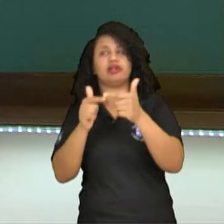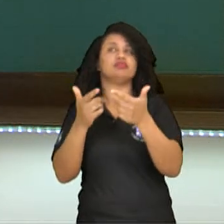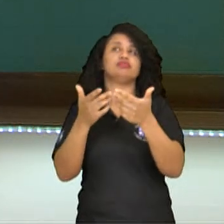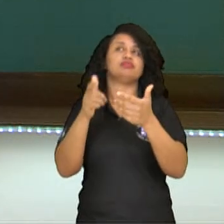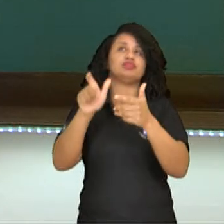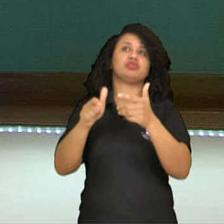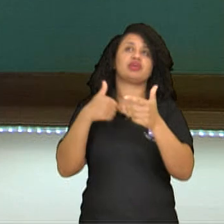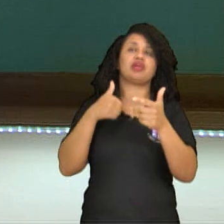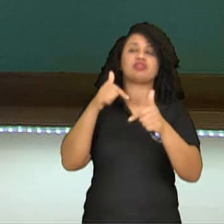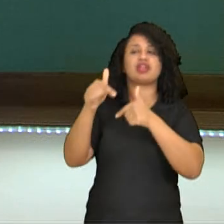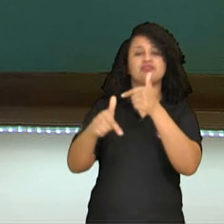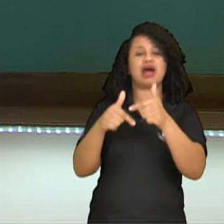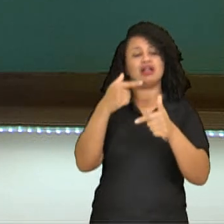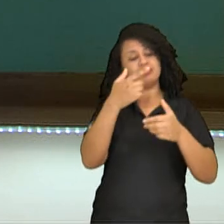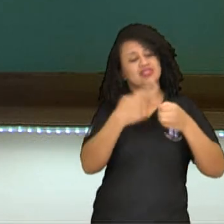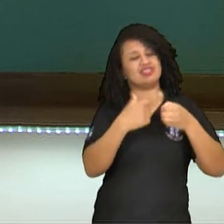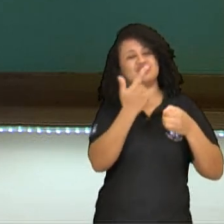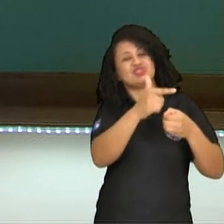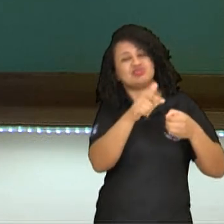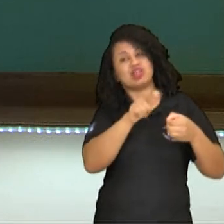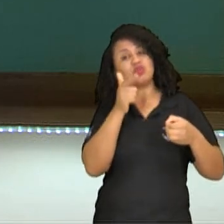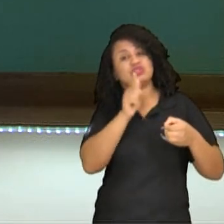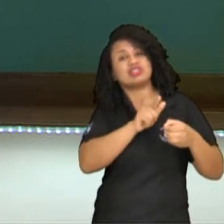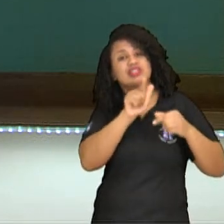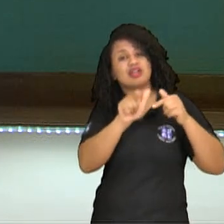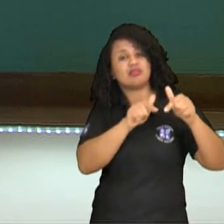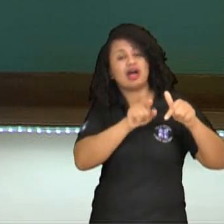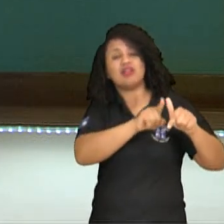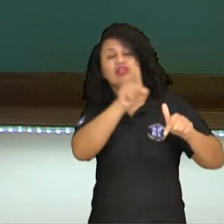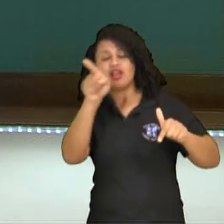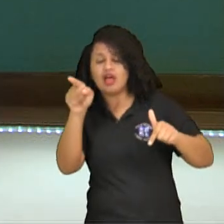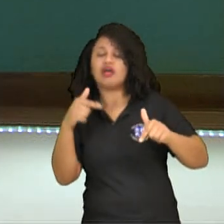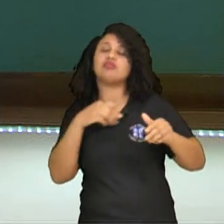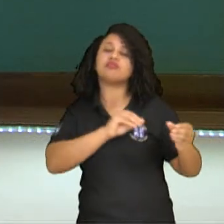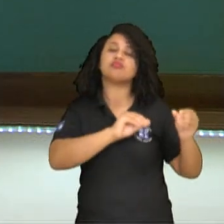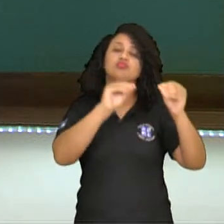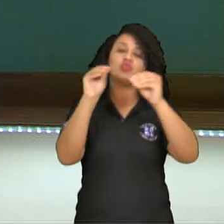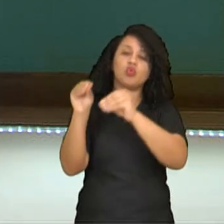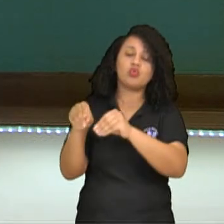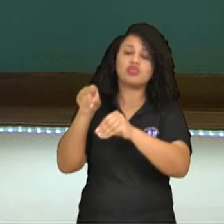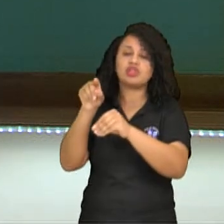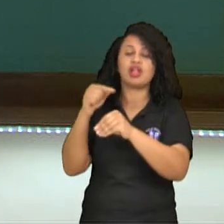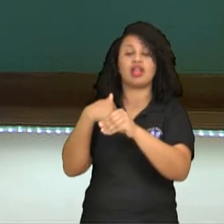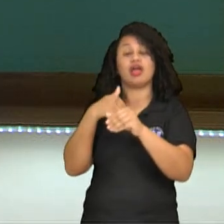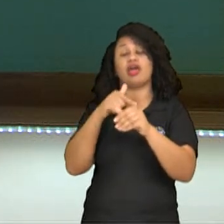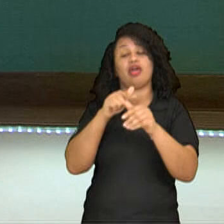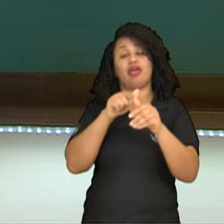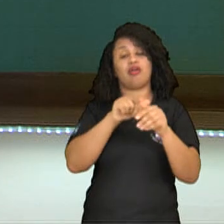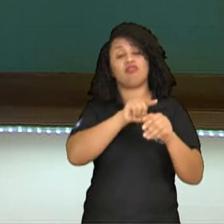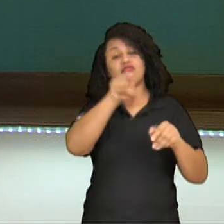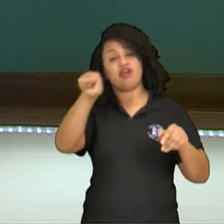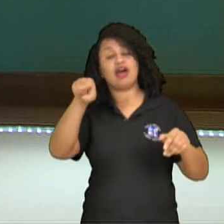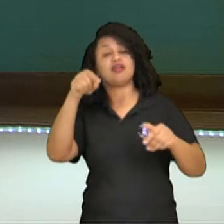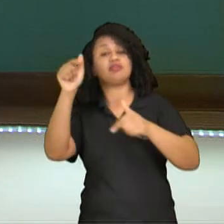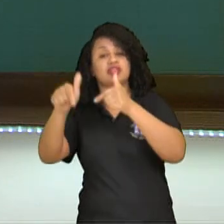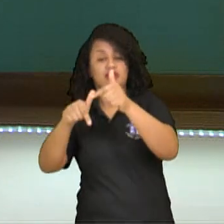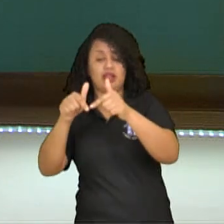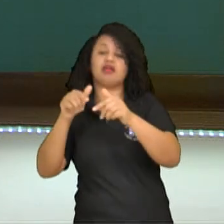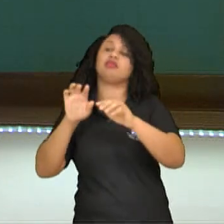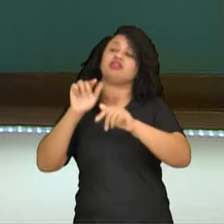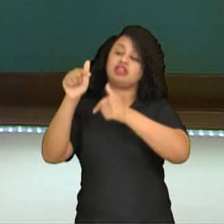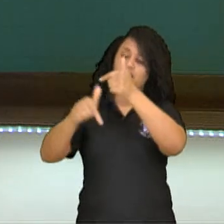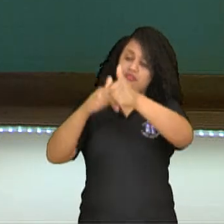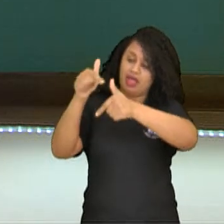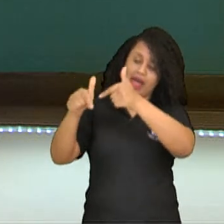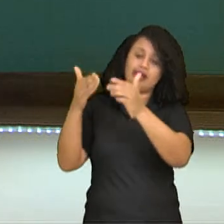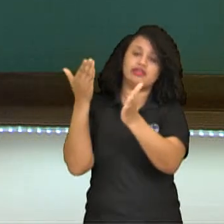um trabalho, não tem trabalho ali na sua cidade. Migra para uma cidade vizinha em busca de trabalho. Mas no final da sua atividade,